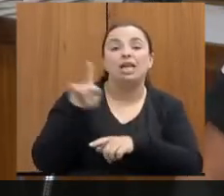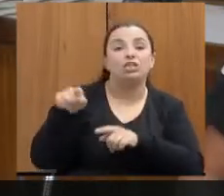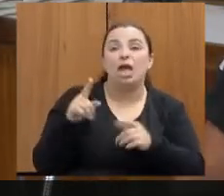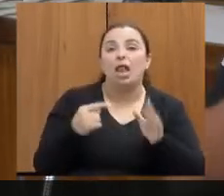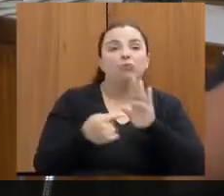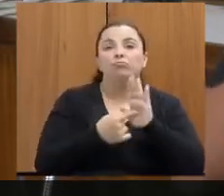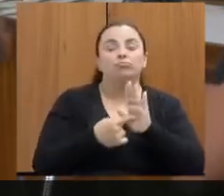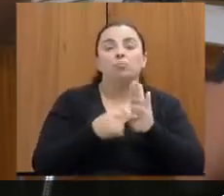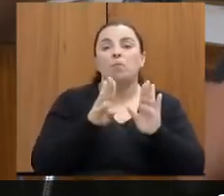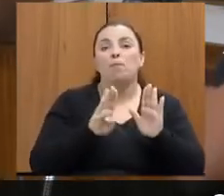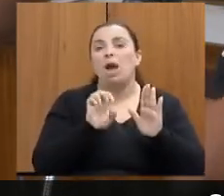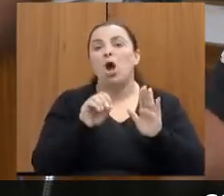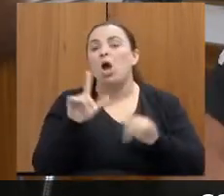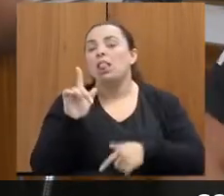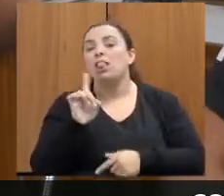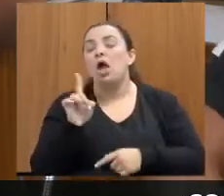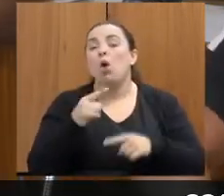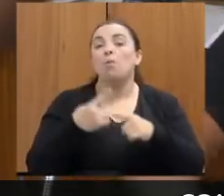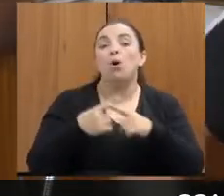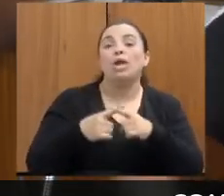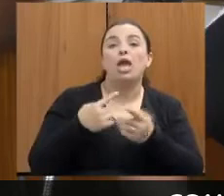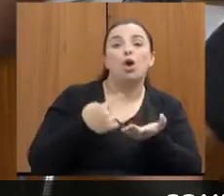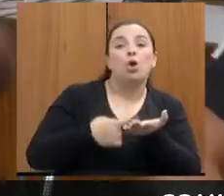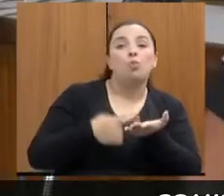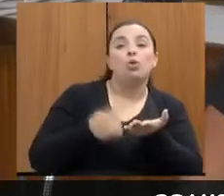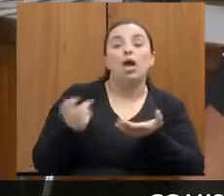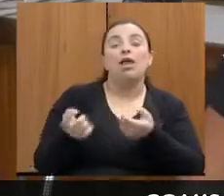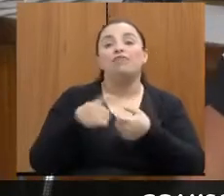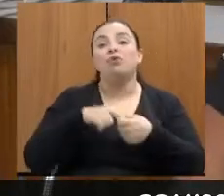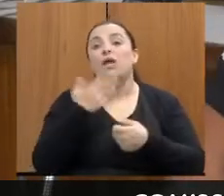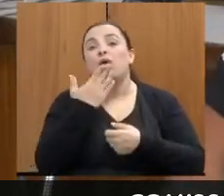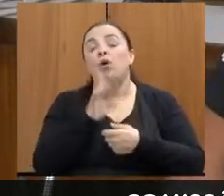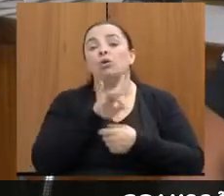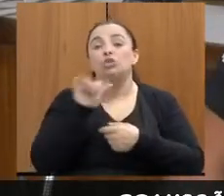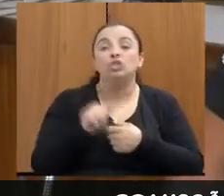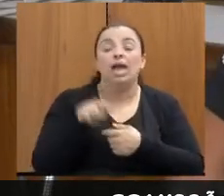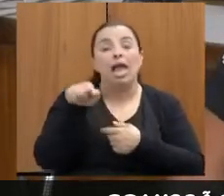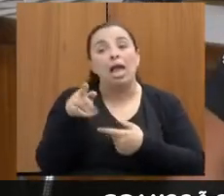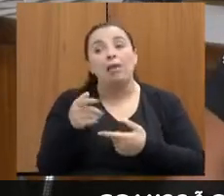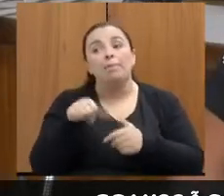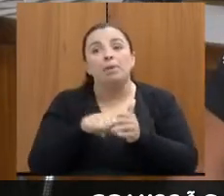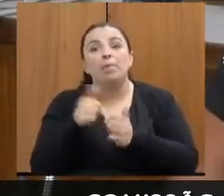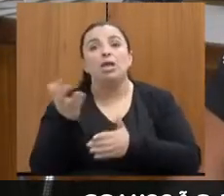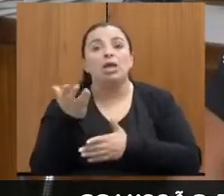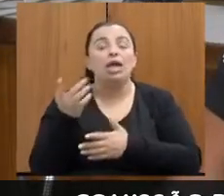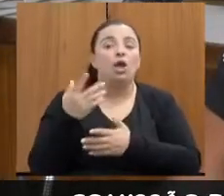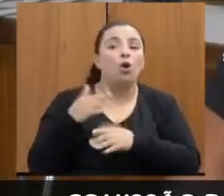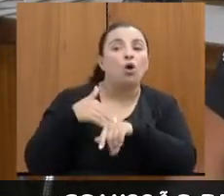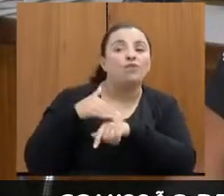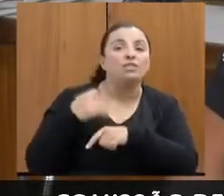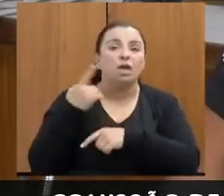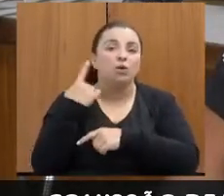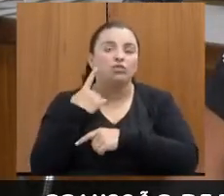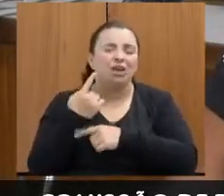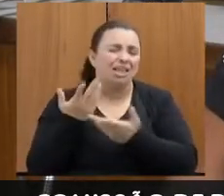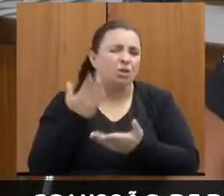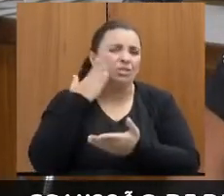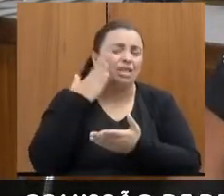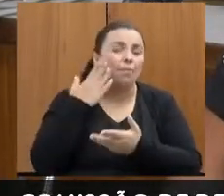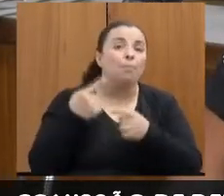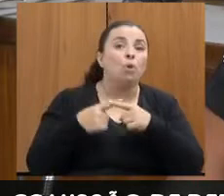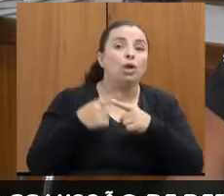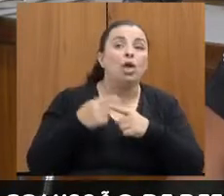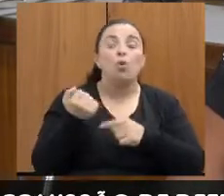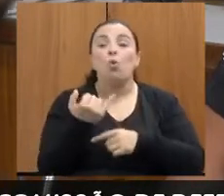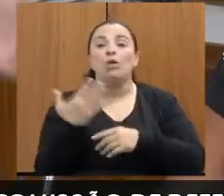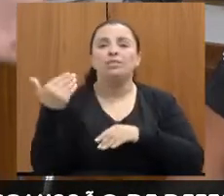tal dia porque para ela, ela ia conversar com a advogada, não sei qual motivo que fosse. Então, gente tem esse controle ali, que a gente consegue saber quantas